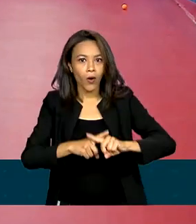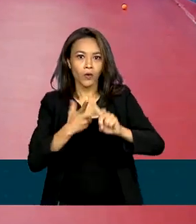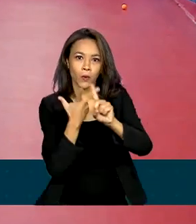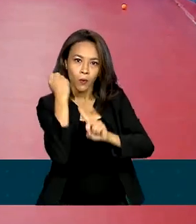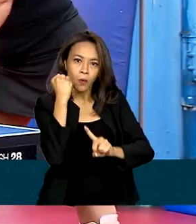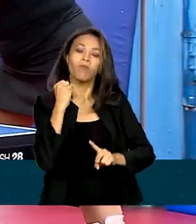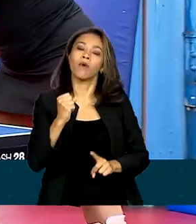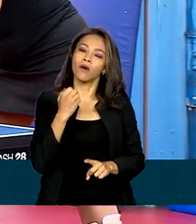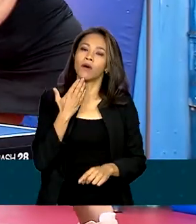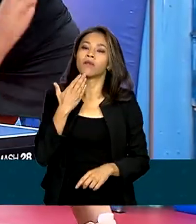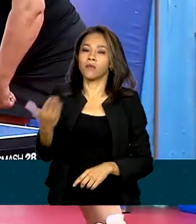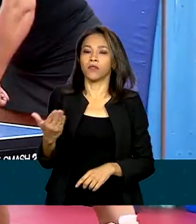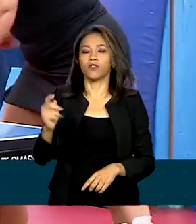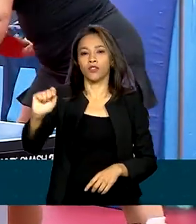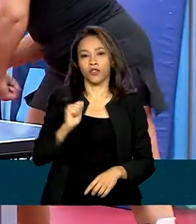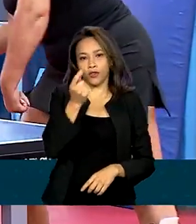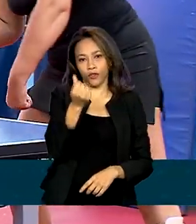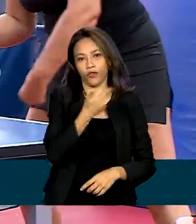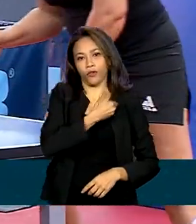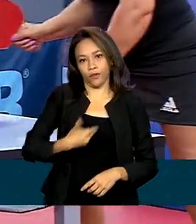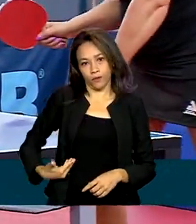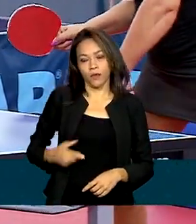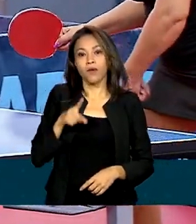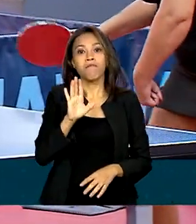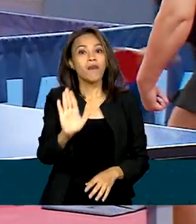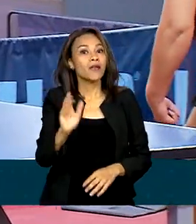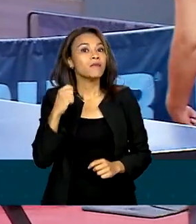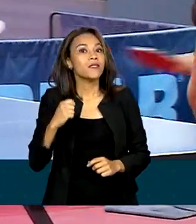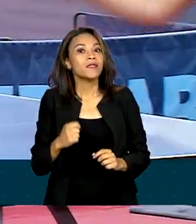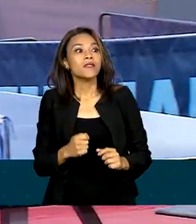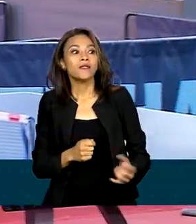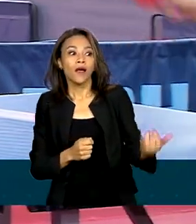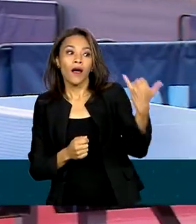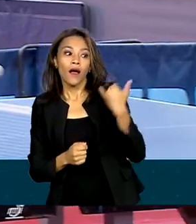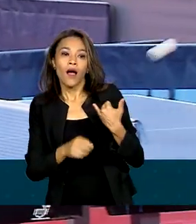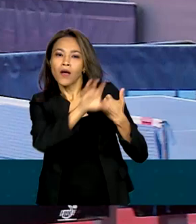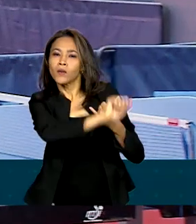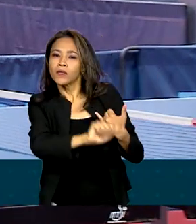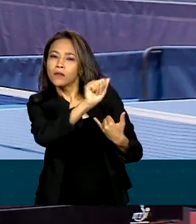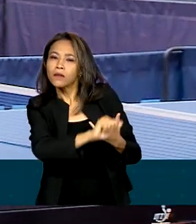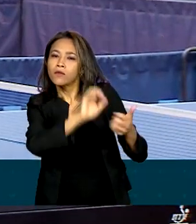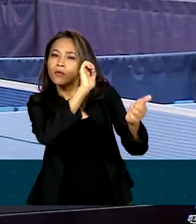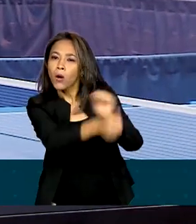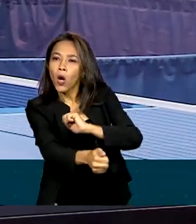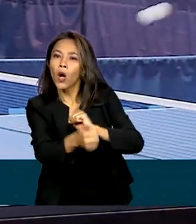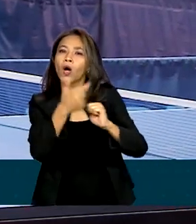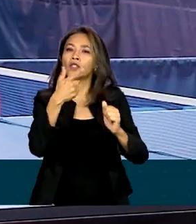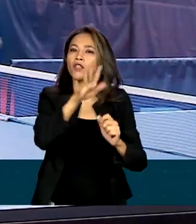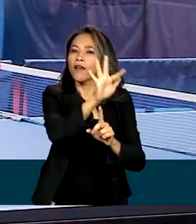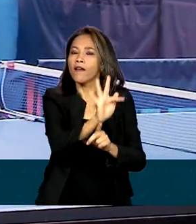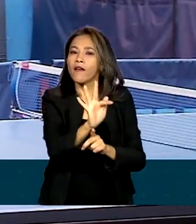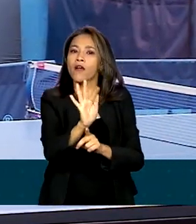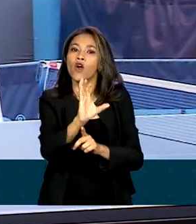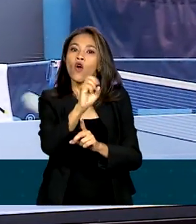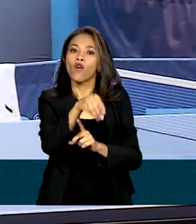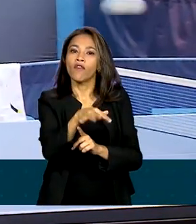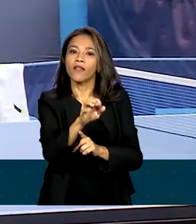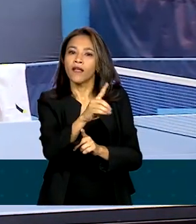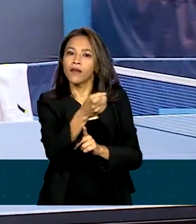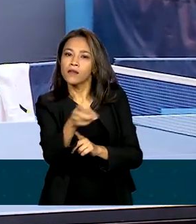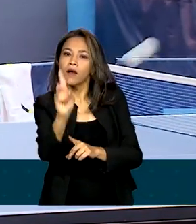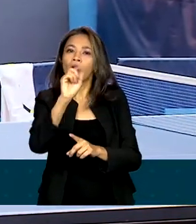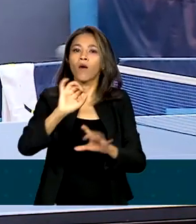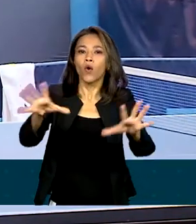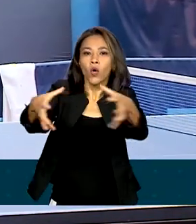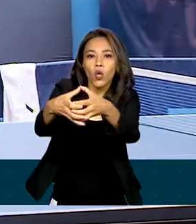Bolsa Atleta. Para isso, precisam ser indicados por entidades nacionais de esporte, como confederações e comitês